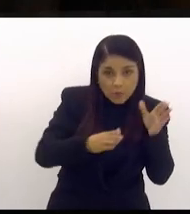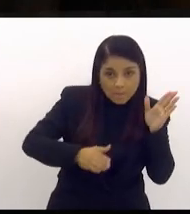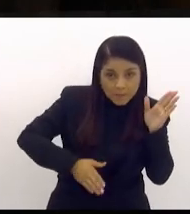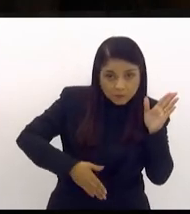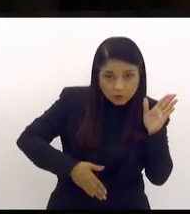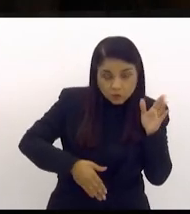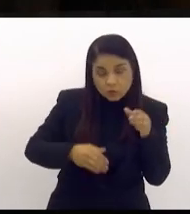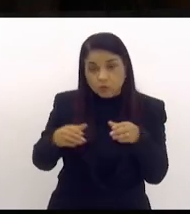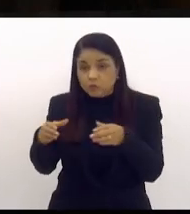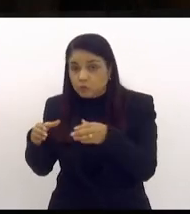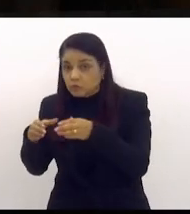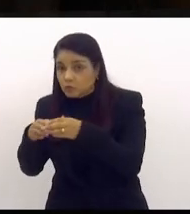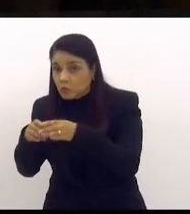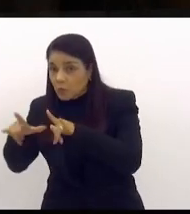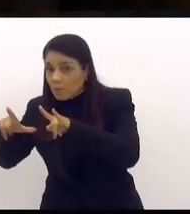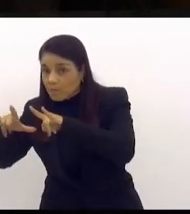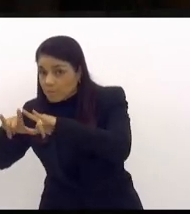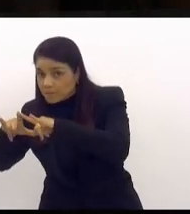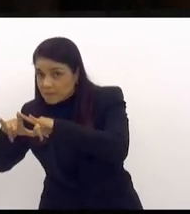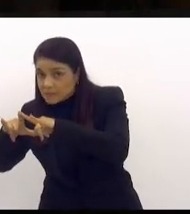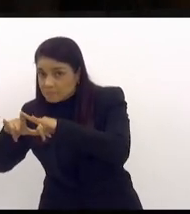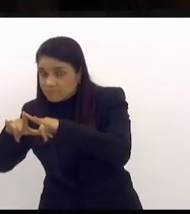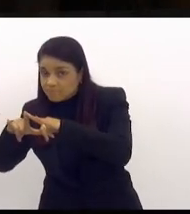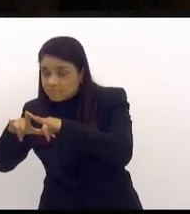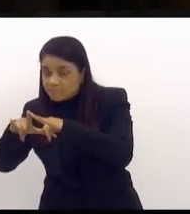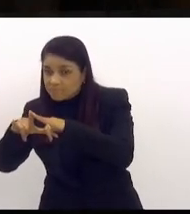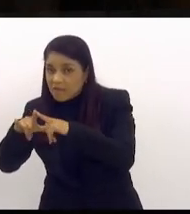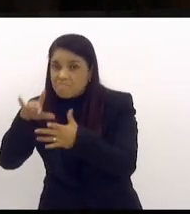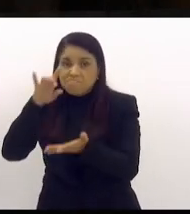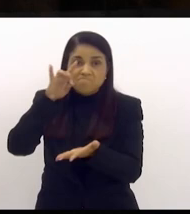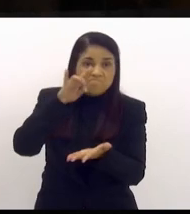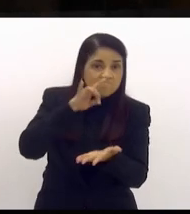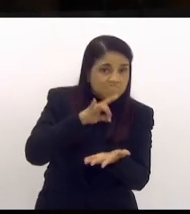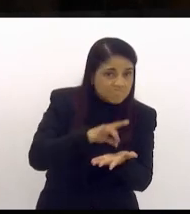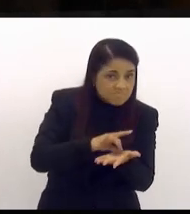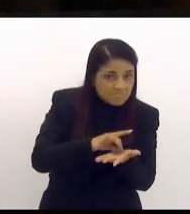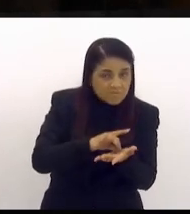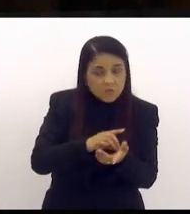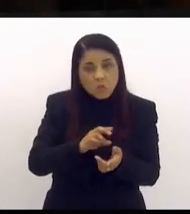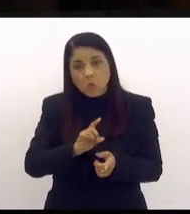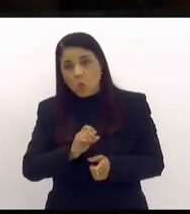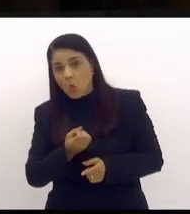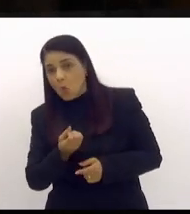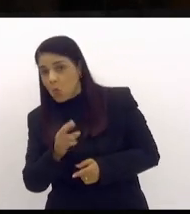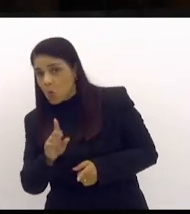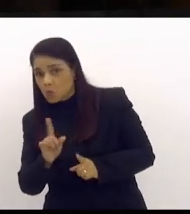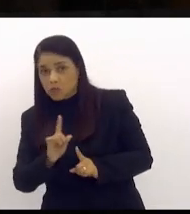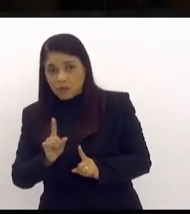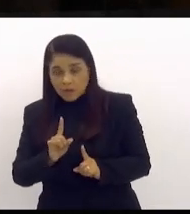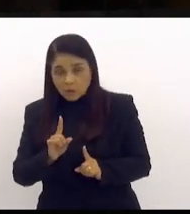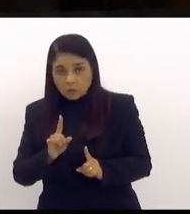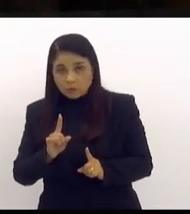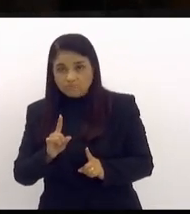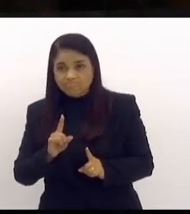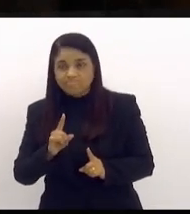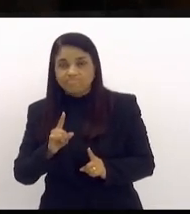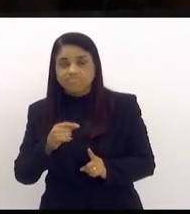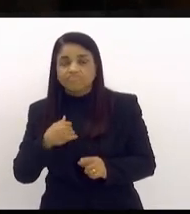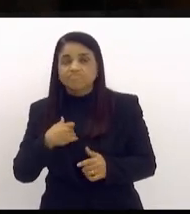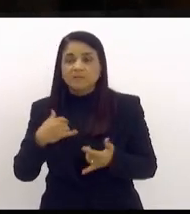eu começo a ouvir, se são verdadeiras ou não, eu não sei, mas tenho visto muitos